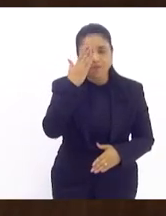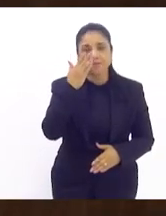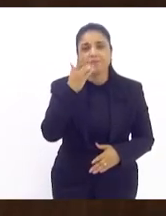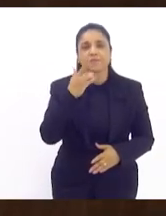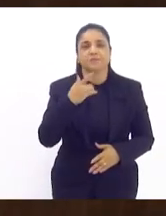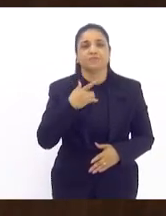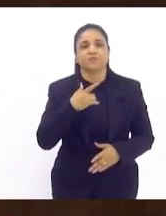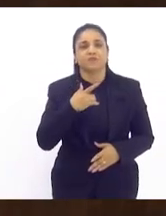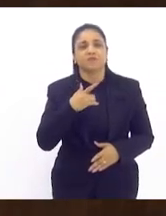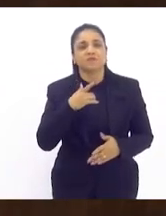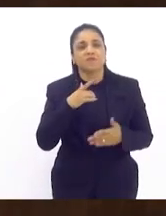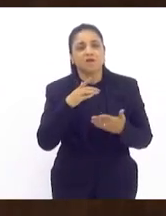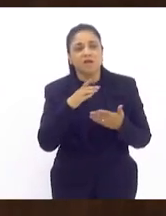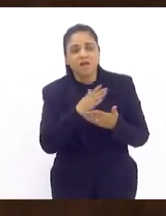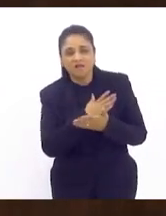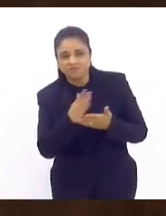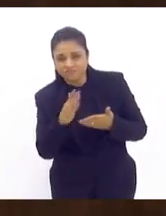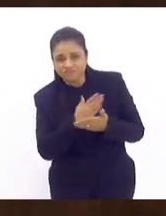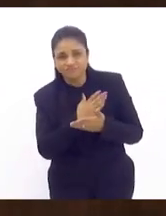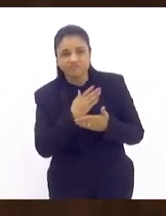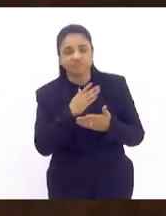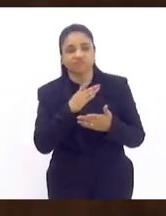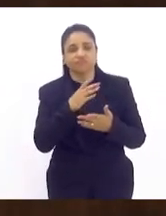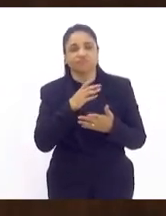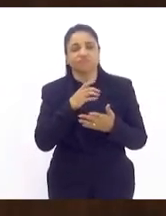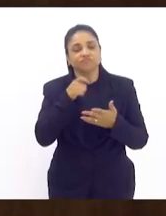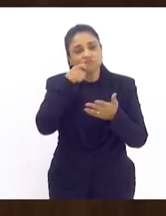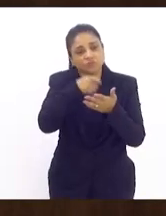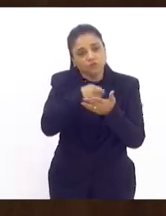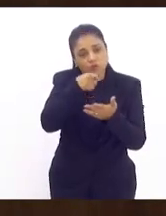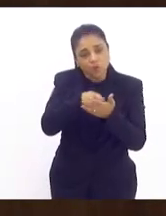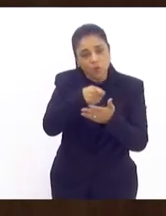quando você ousa reivindicar questões